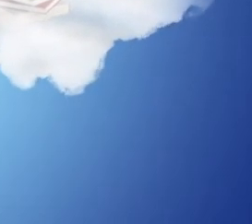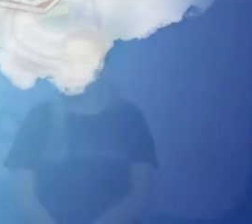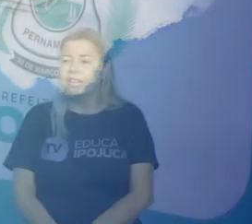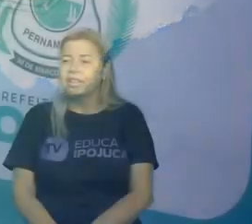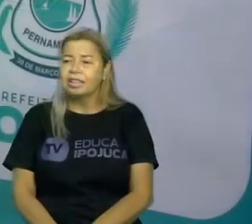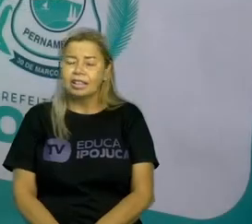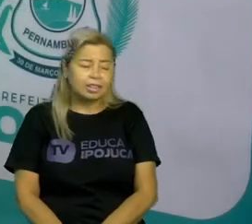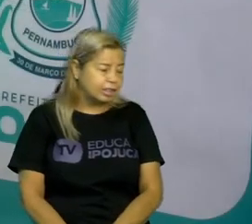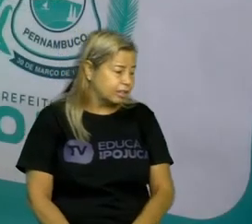Não escutei não.